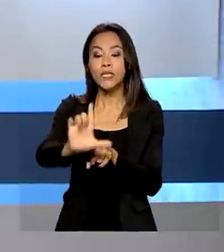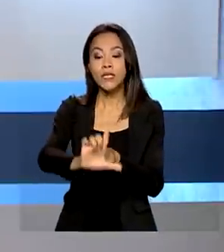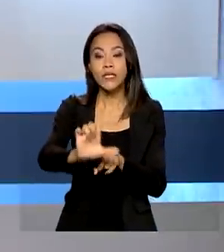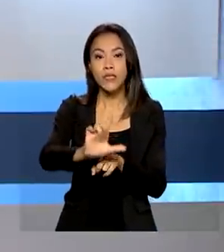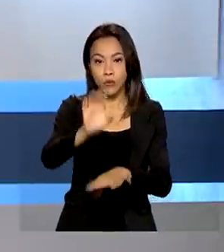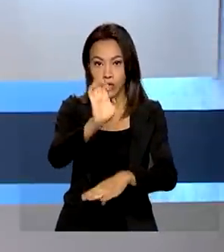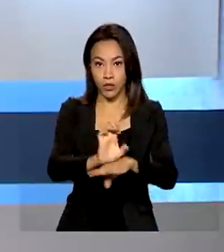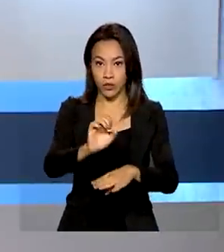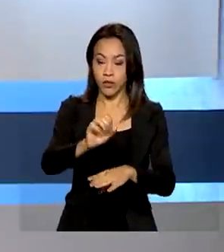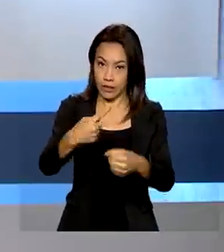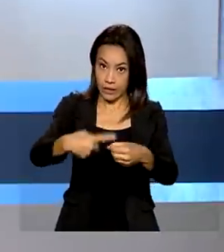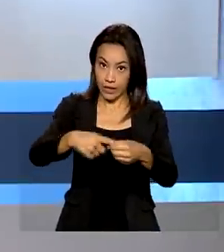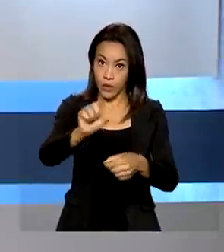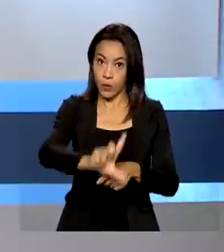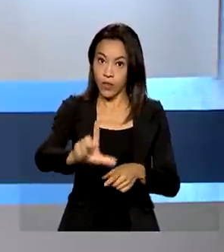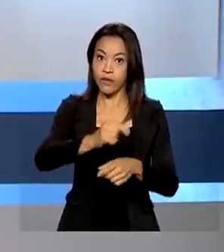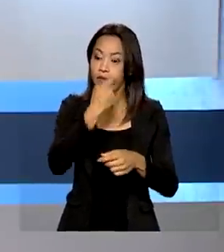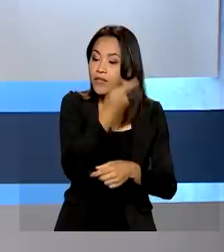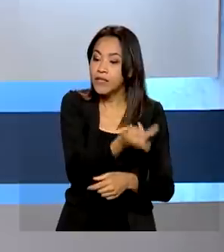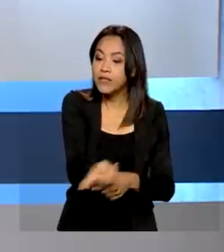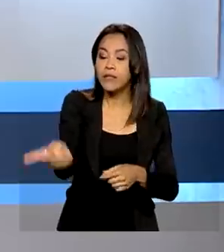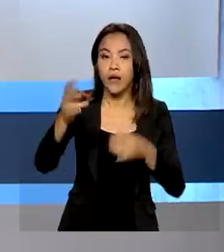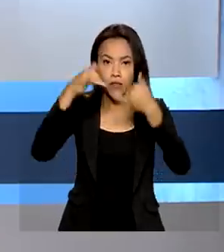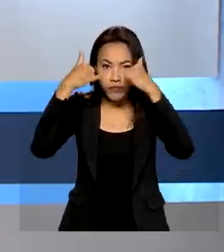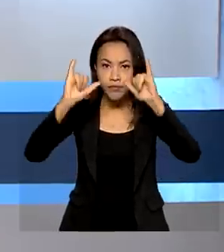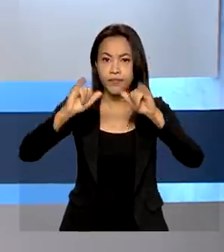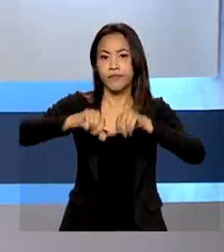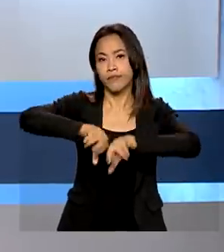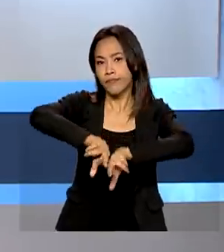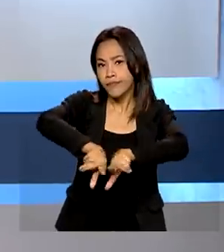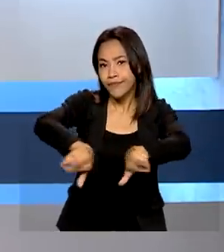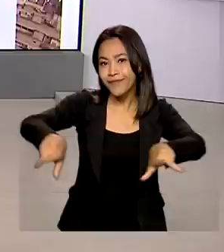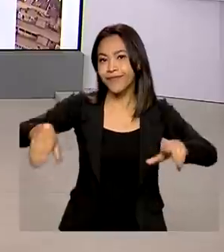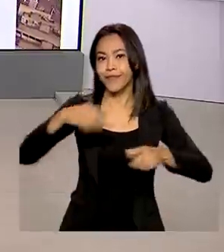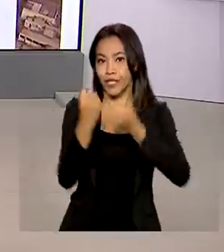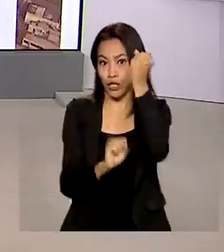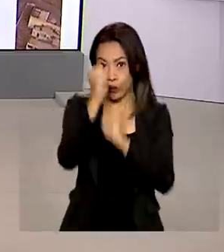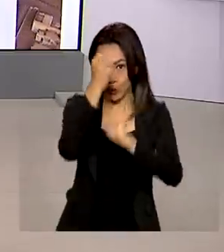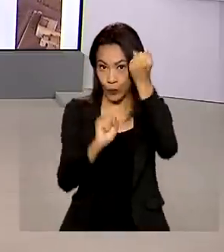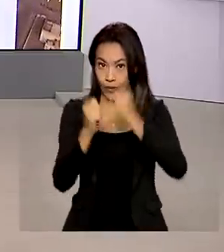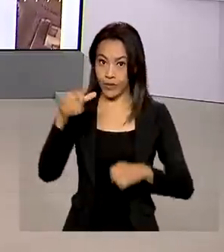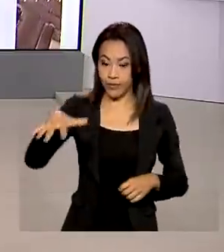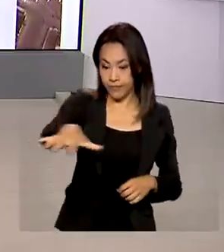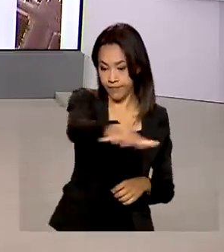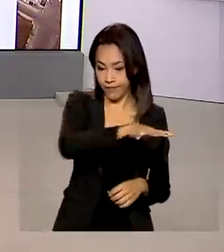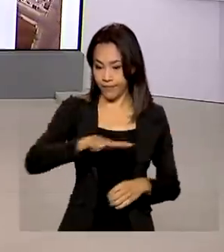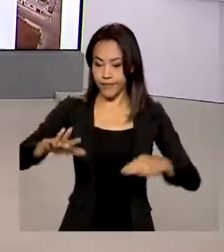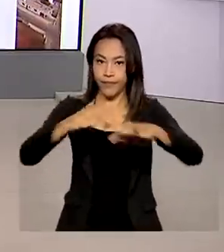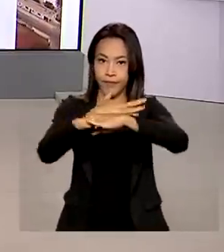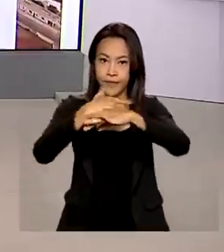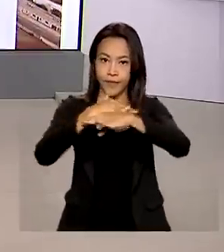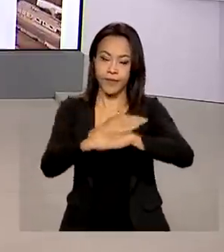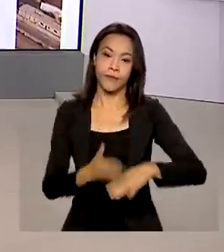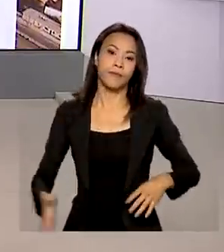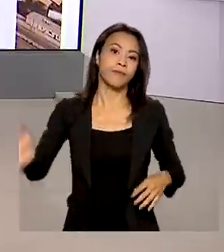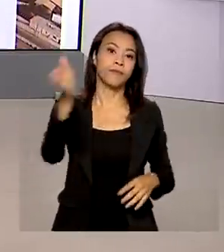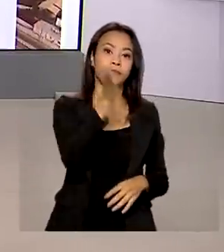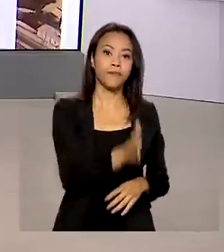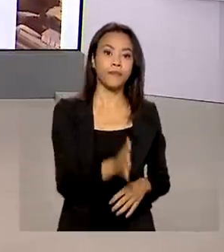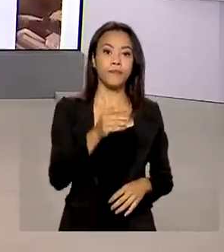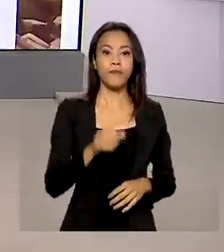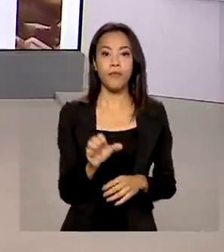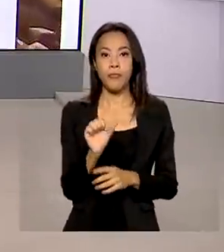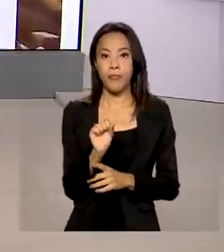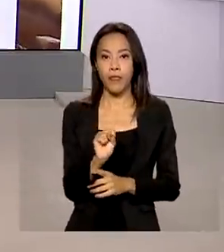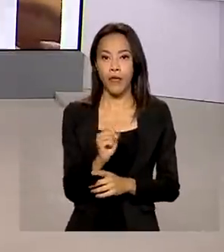a exposição agropecuária e industrial da cidade. A safra de grãos deste ano deve